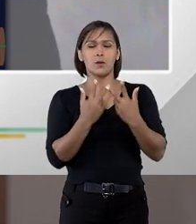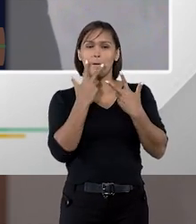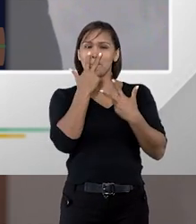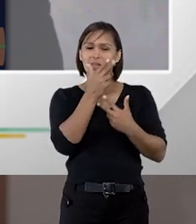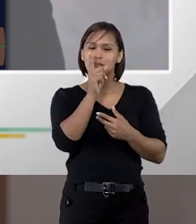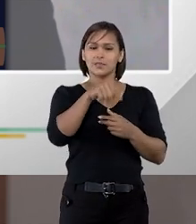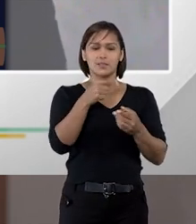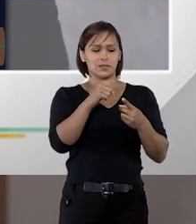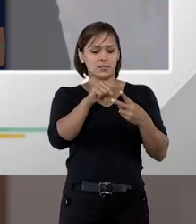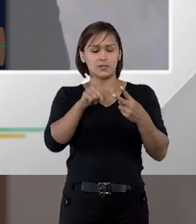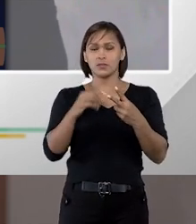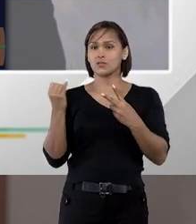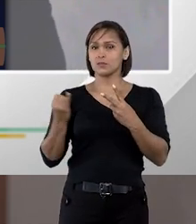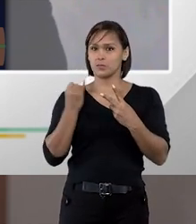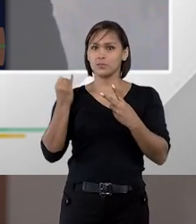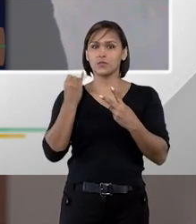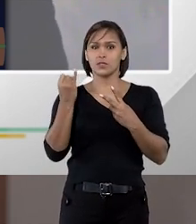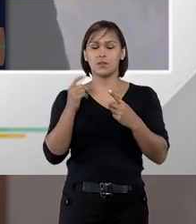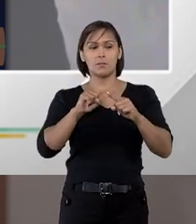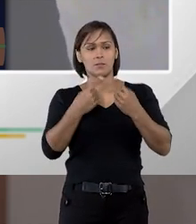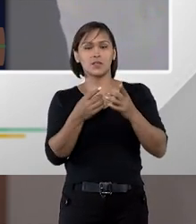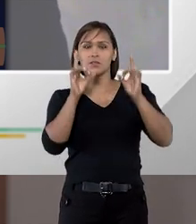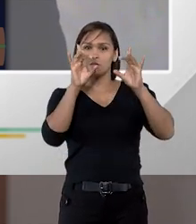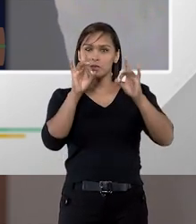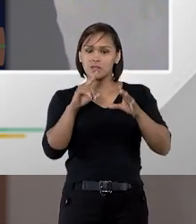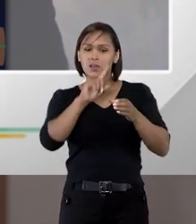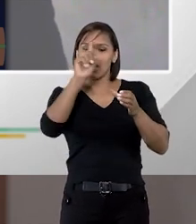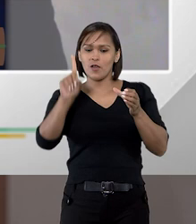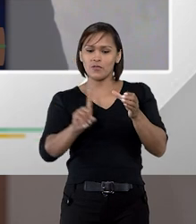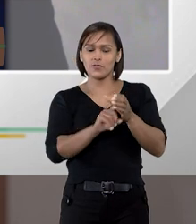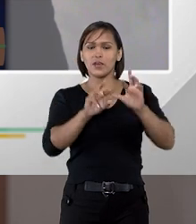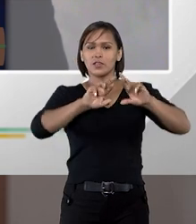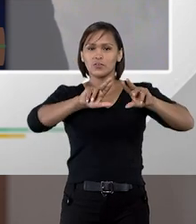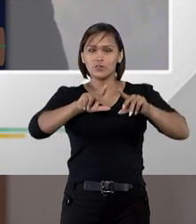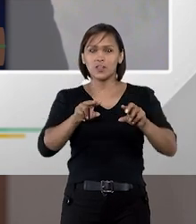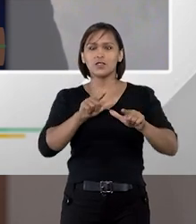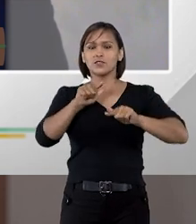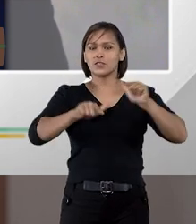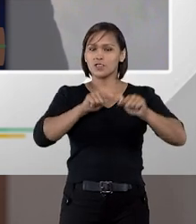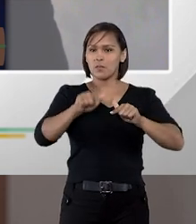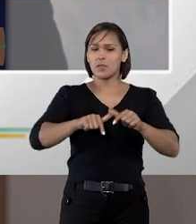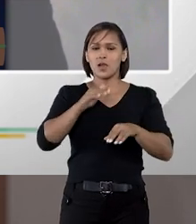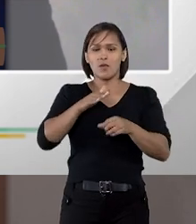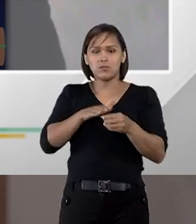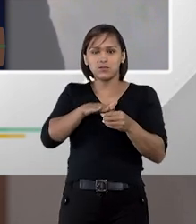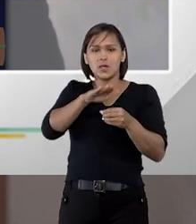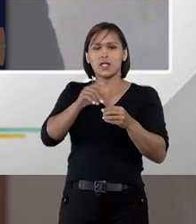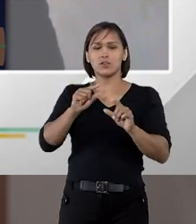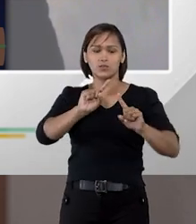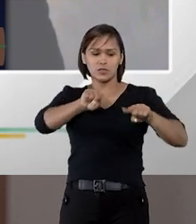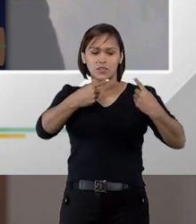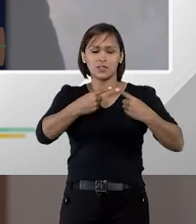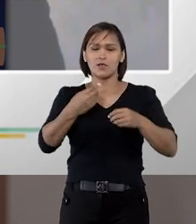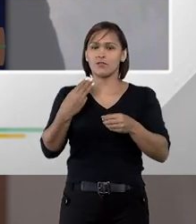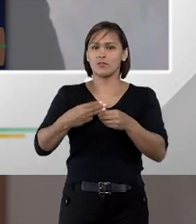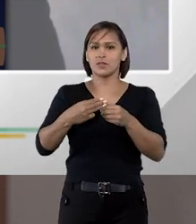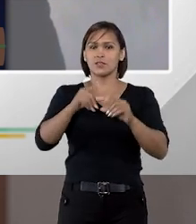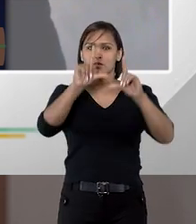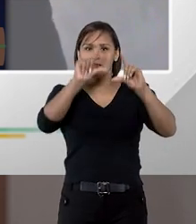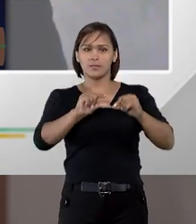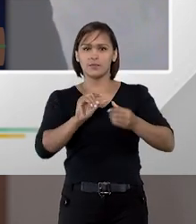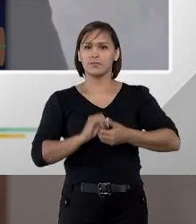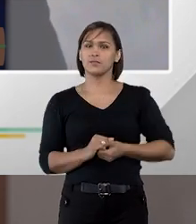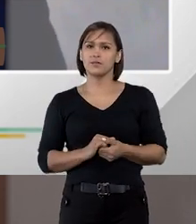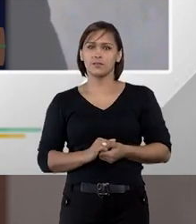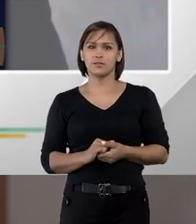me parece que são dois princípios importantíssimos, mas especialmente a segregação de funções vai revelar um grande desafio para pequenos municípios.